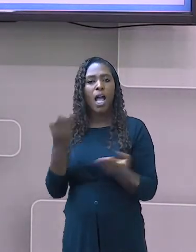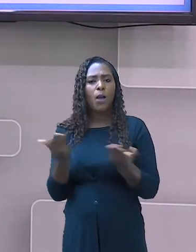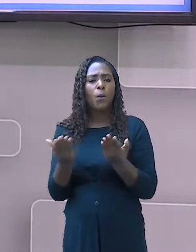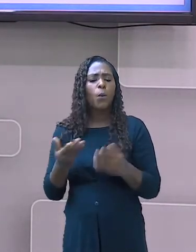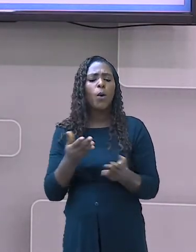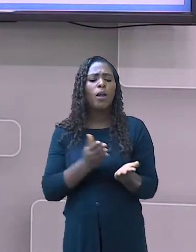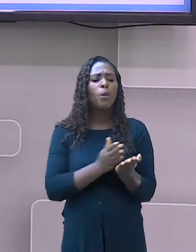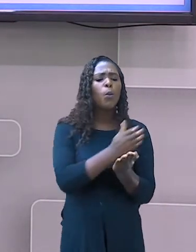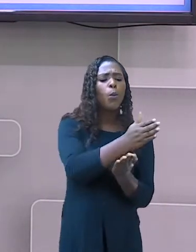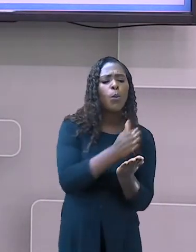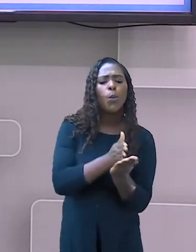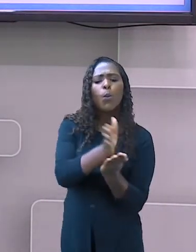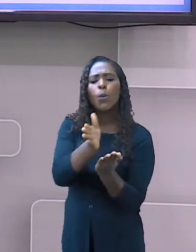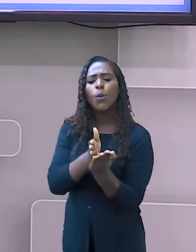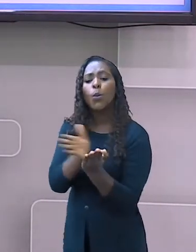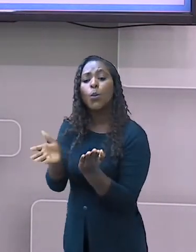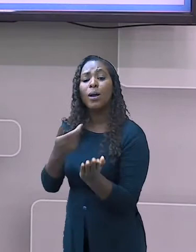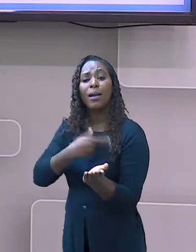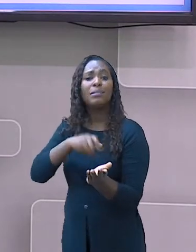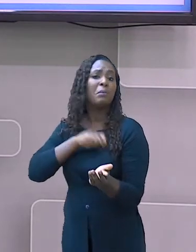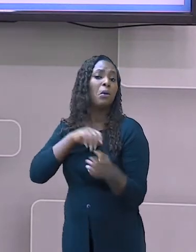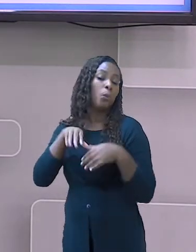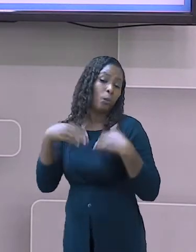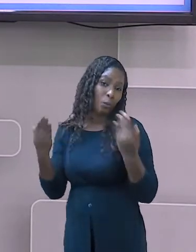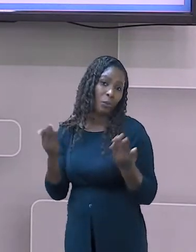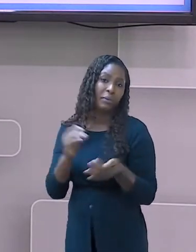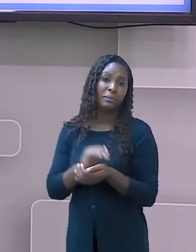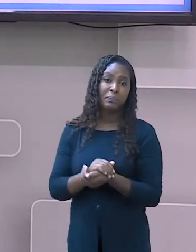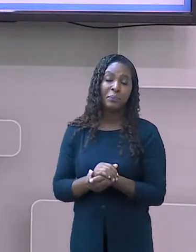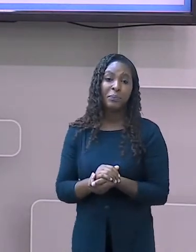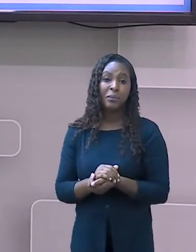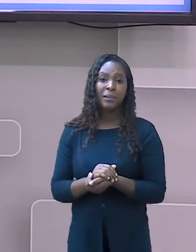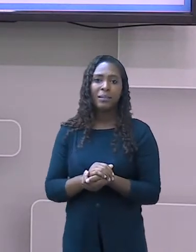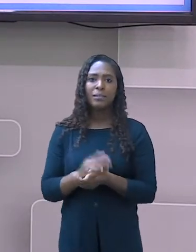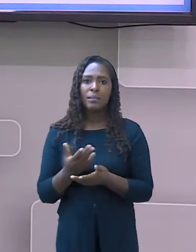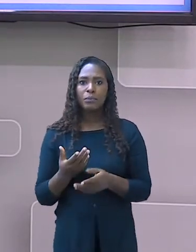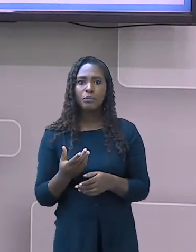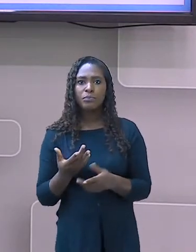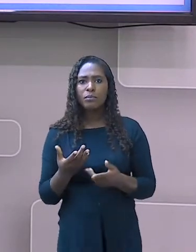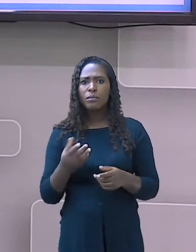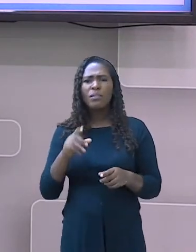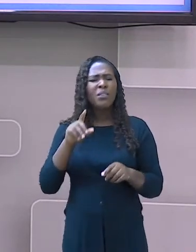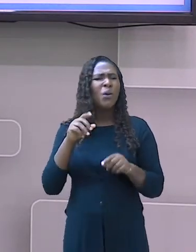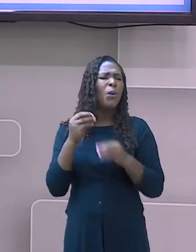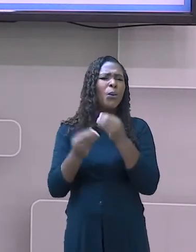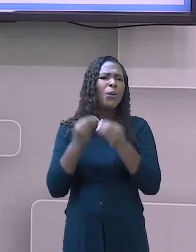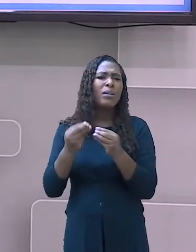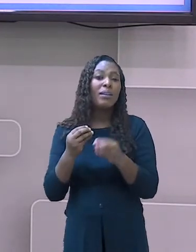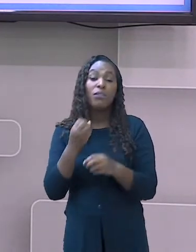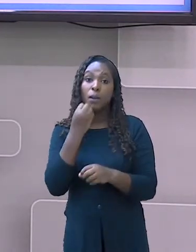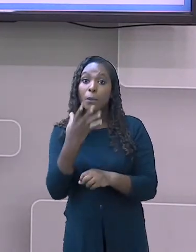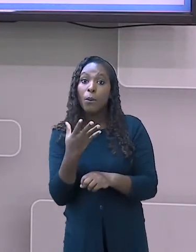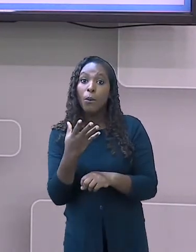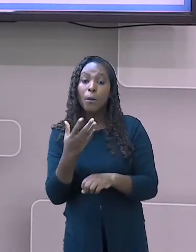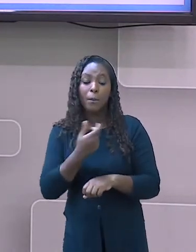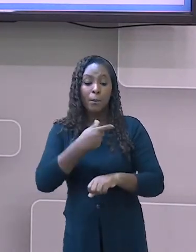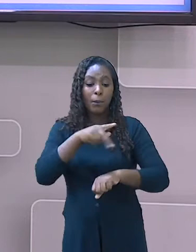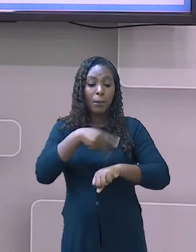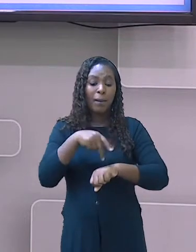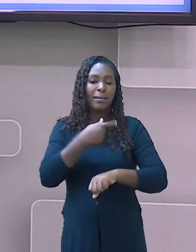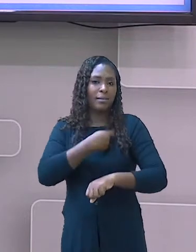A expansão marítima espanhola favoreceu a conquista de colônias e o fortalecimento da coroa espanhola.